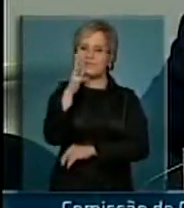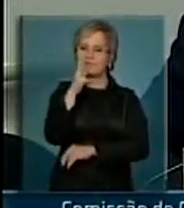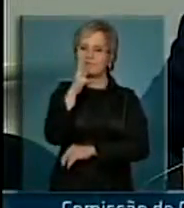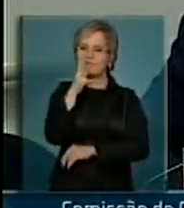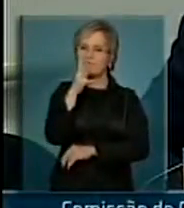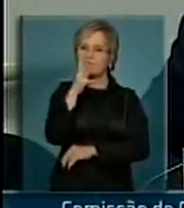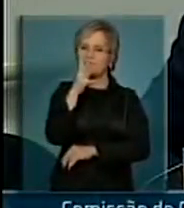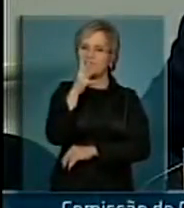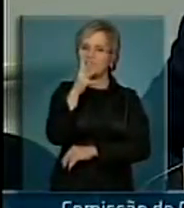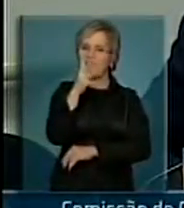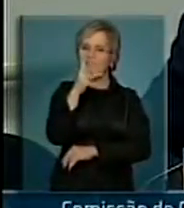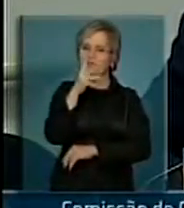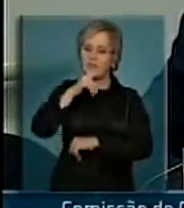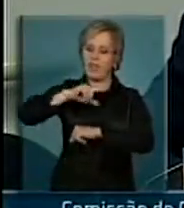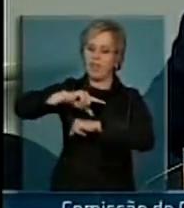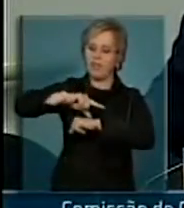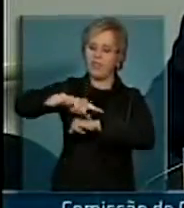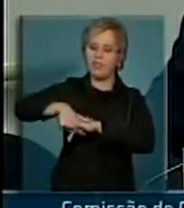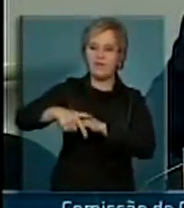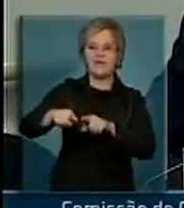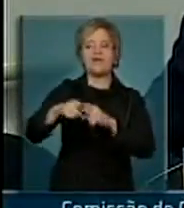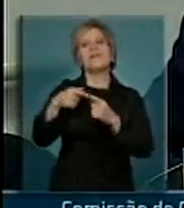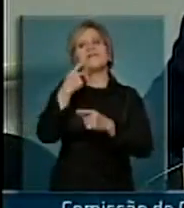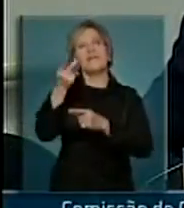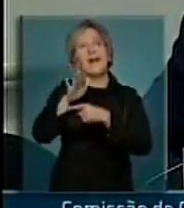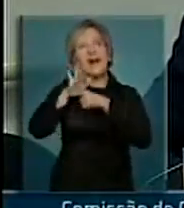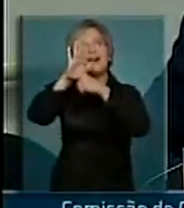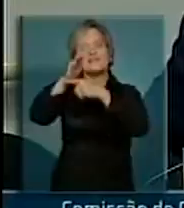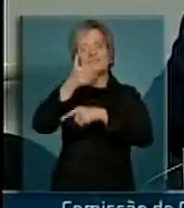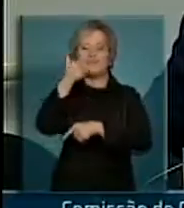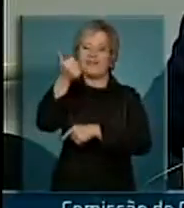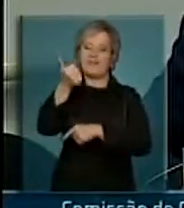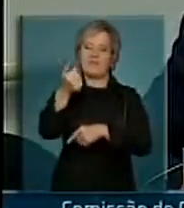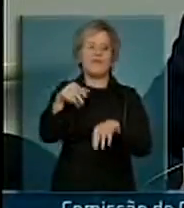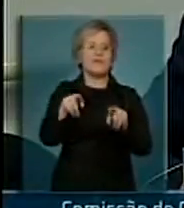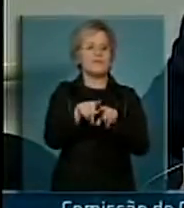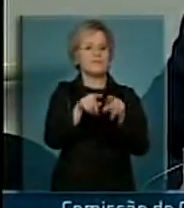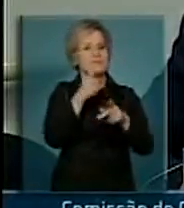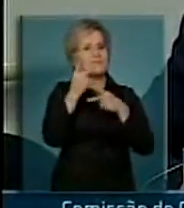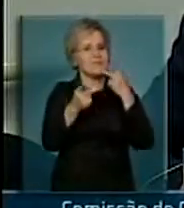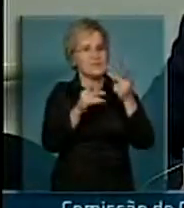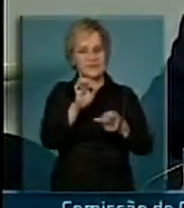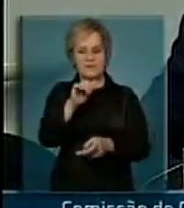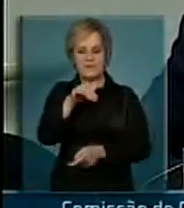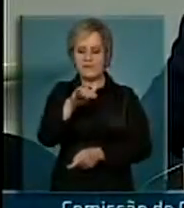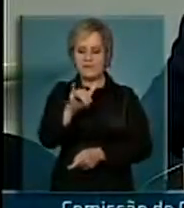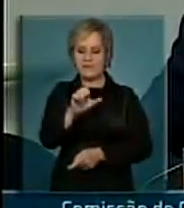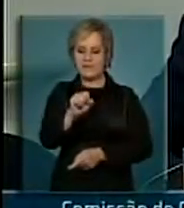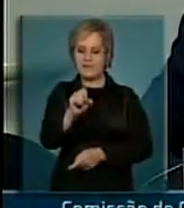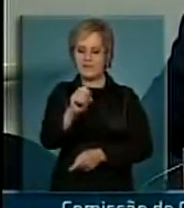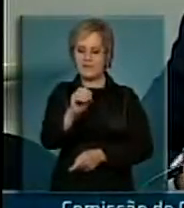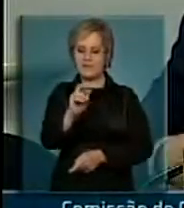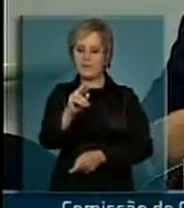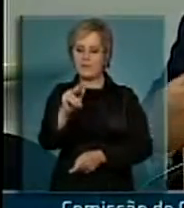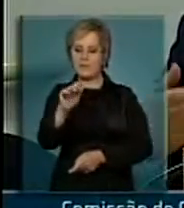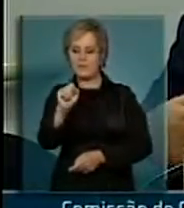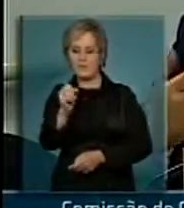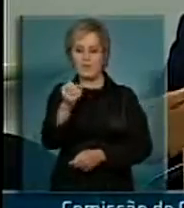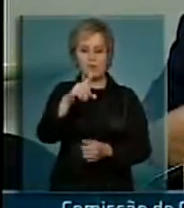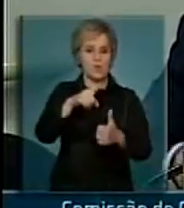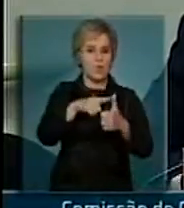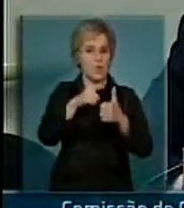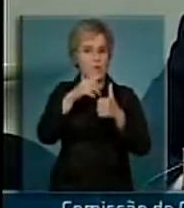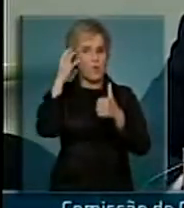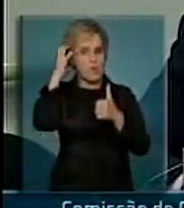Mas eu queria dizer, primeiro, com relação a emissoras, seja de rádio, seja de televisão, que